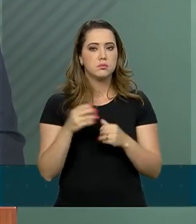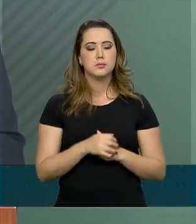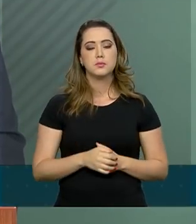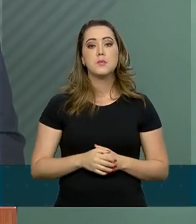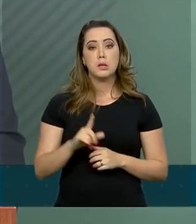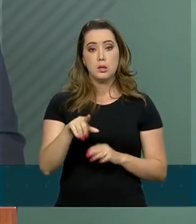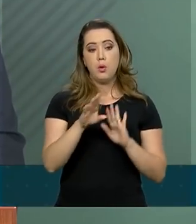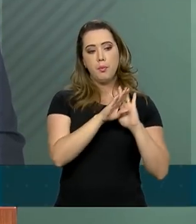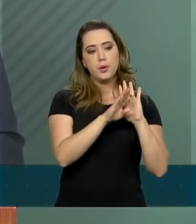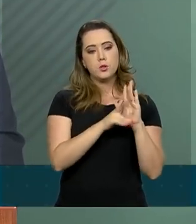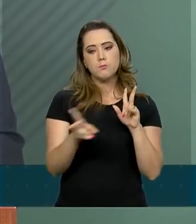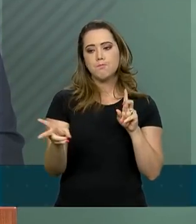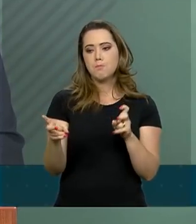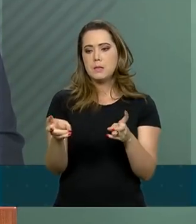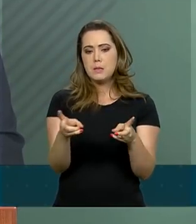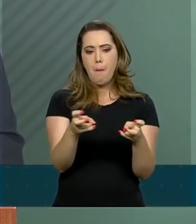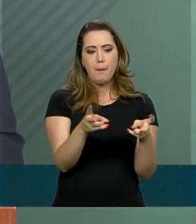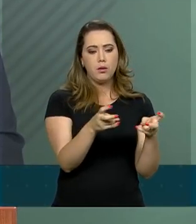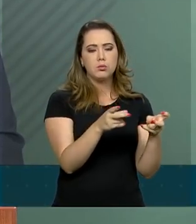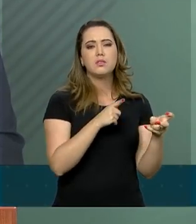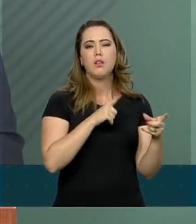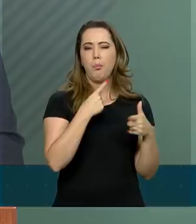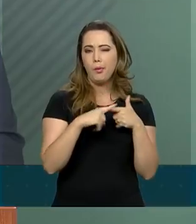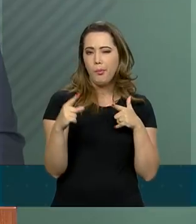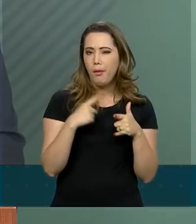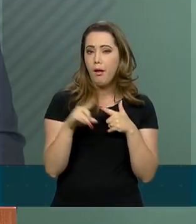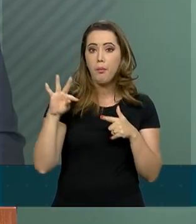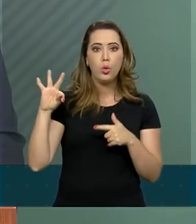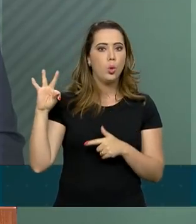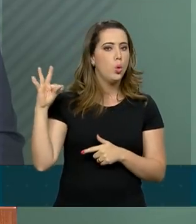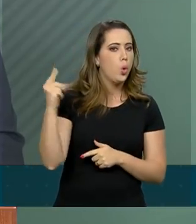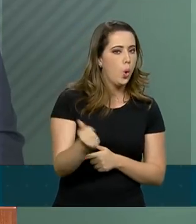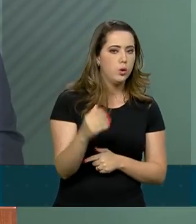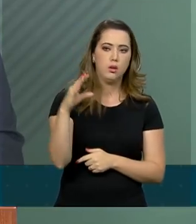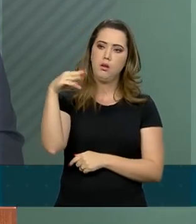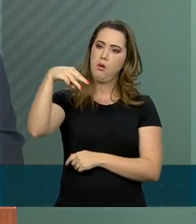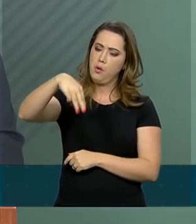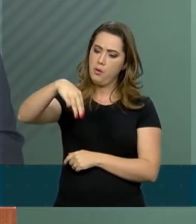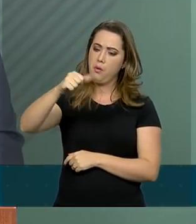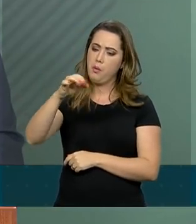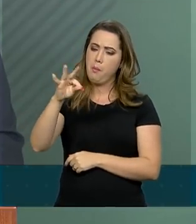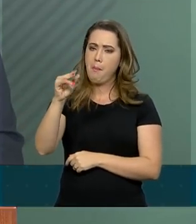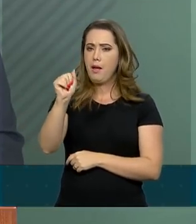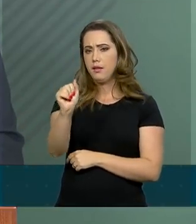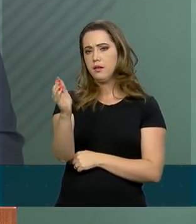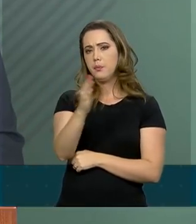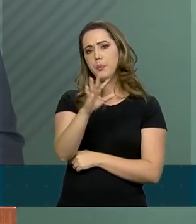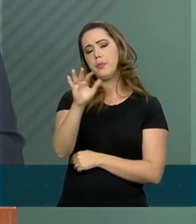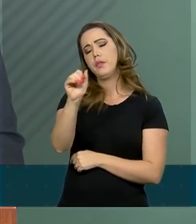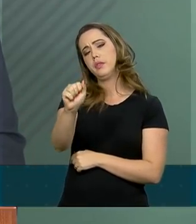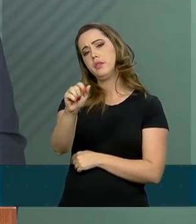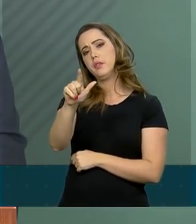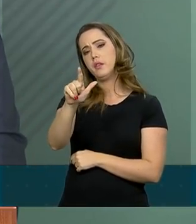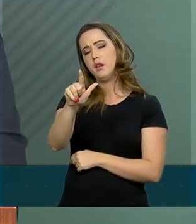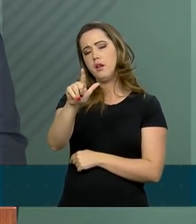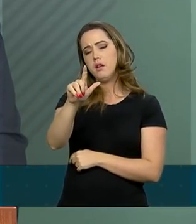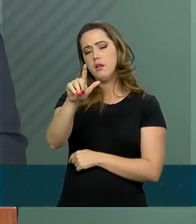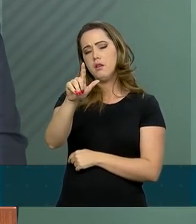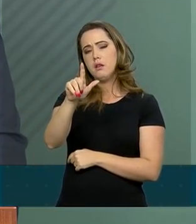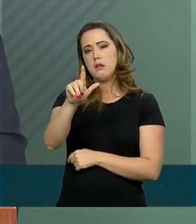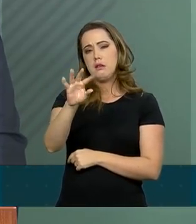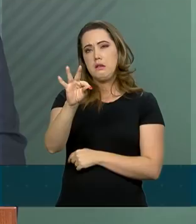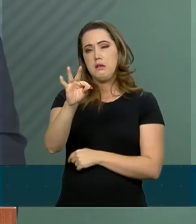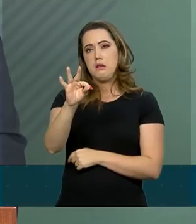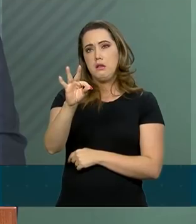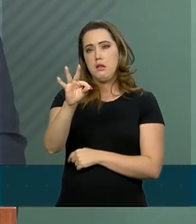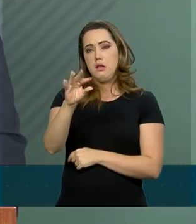riscos climáticos para toda a Mata Atlântica. Com o auxílio de processos participativos, definiu